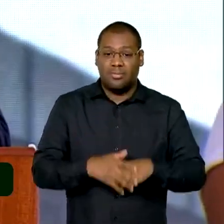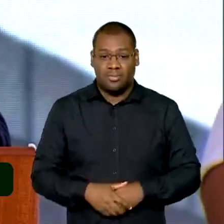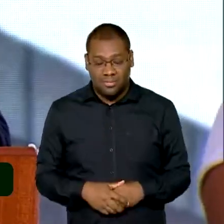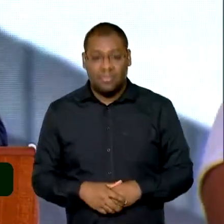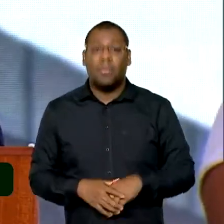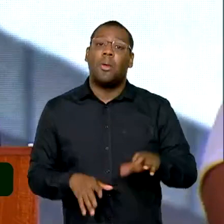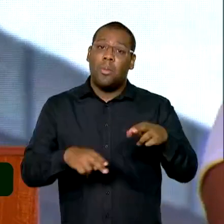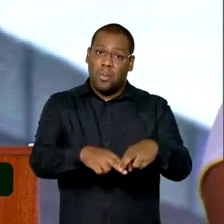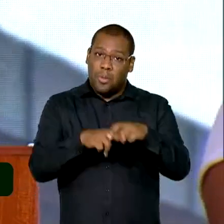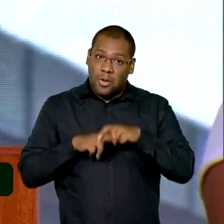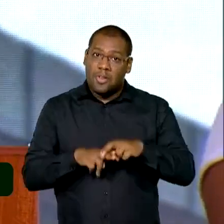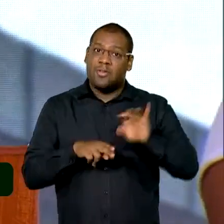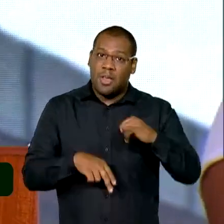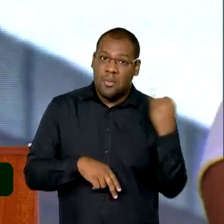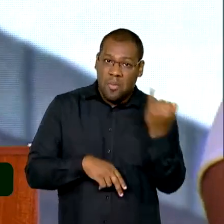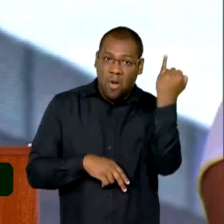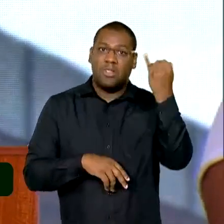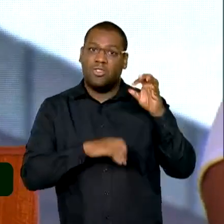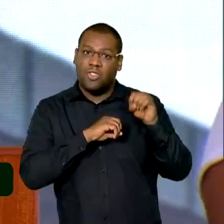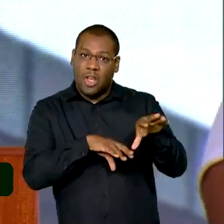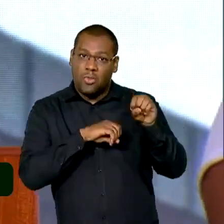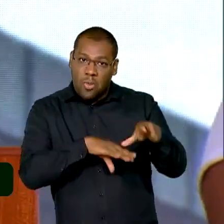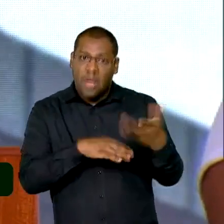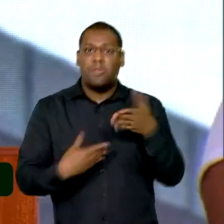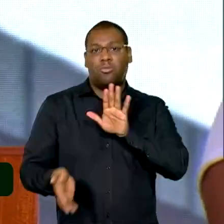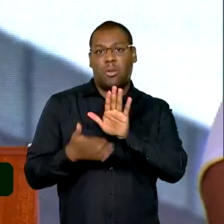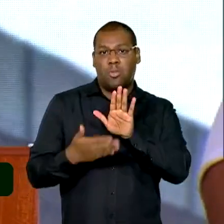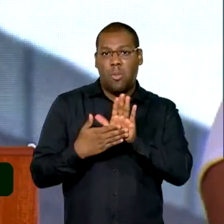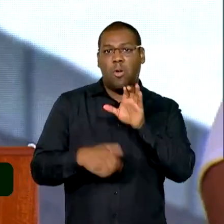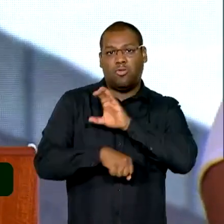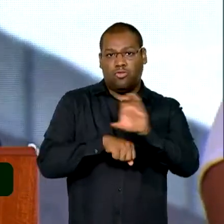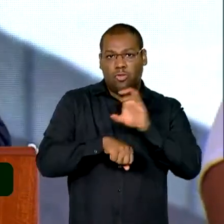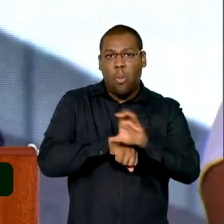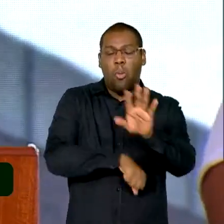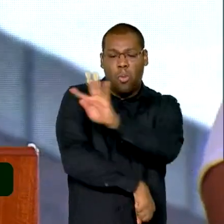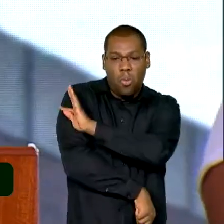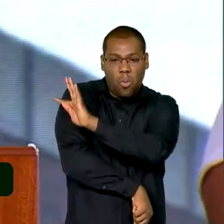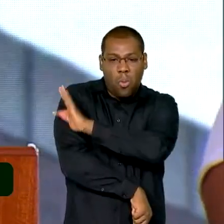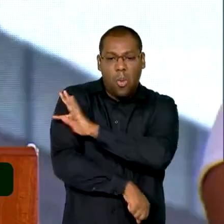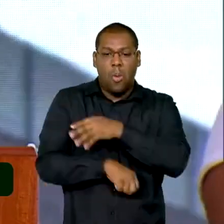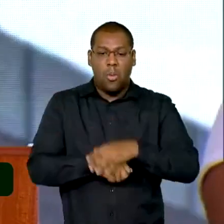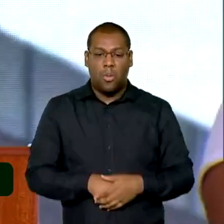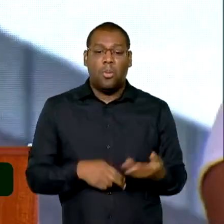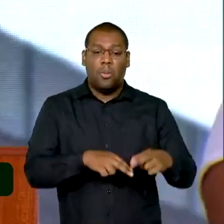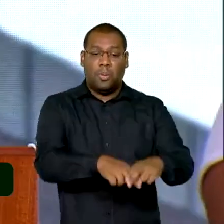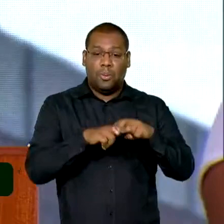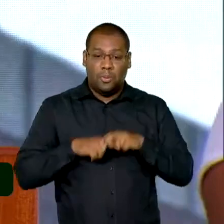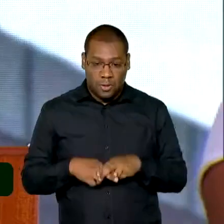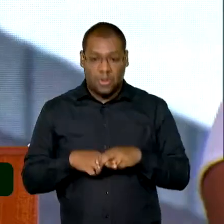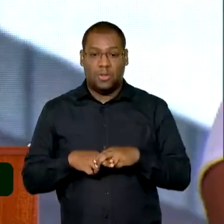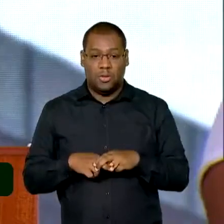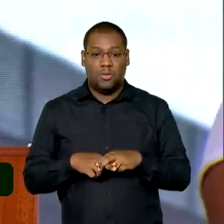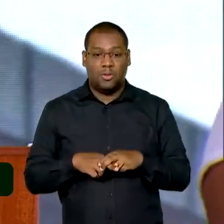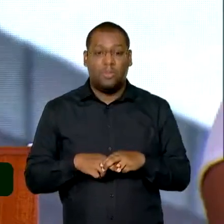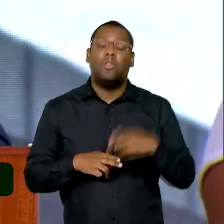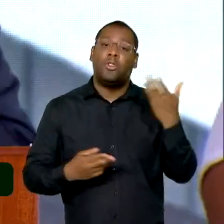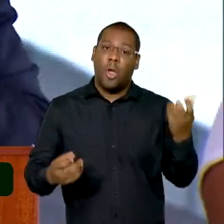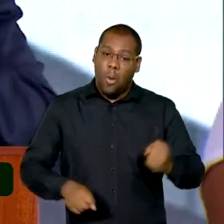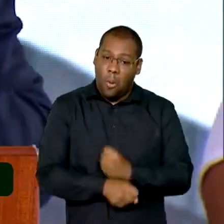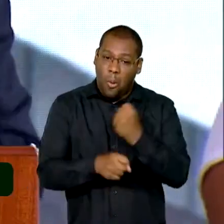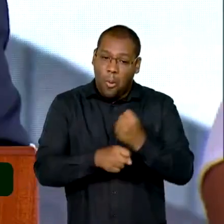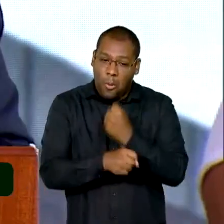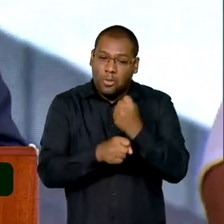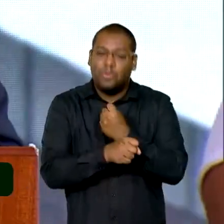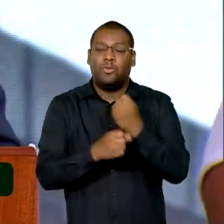importância da educação, essa é a importância de um curso técnico e é por isso que nós vamos fazer mais escolas